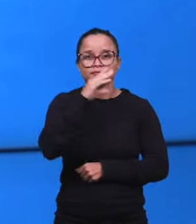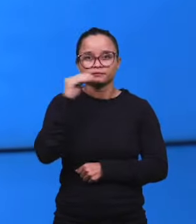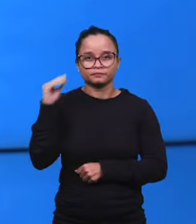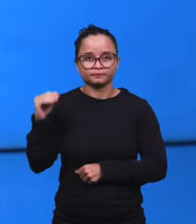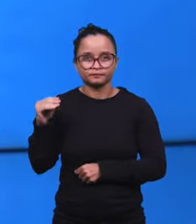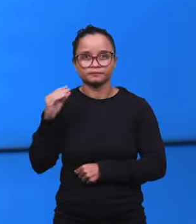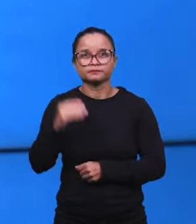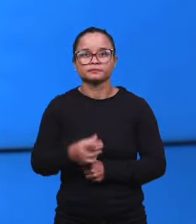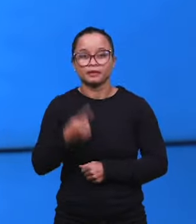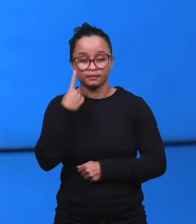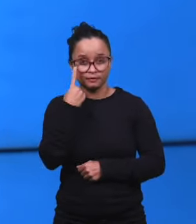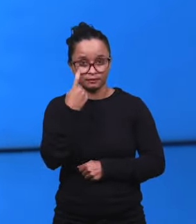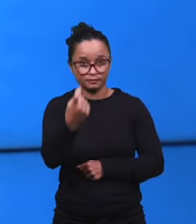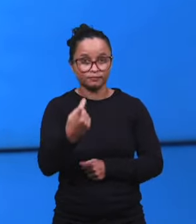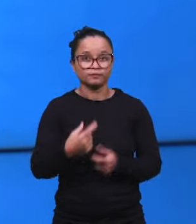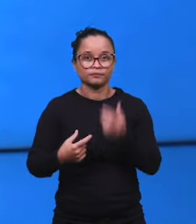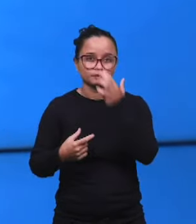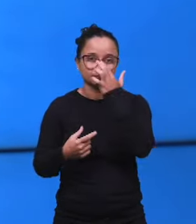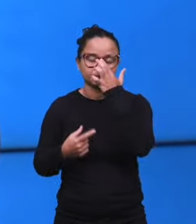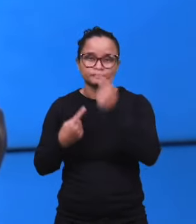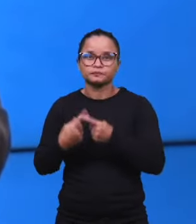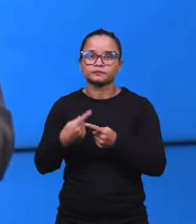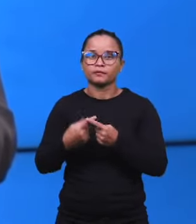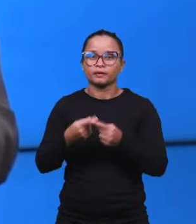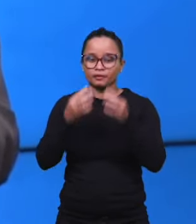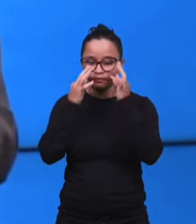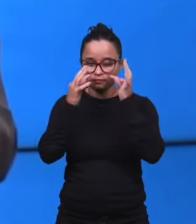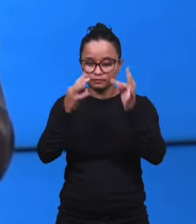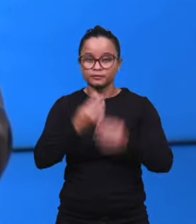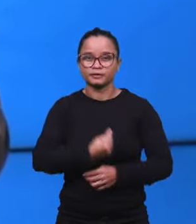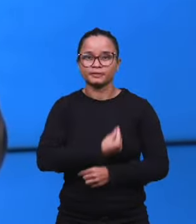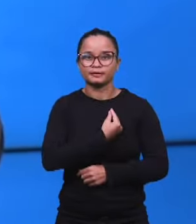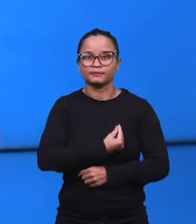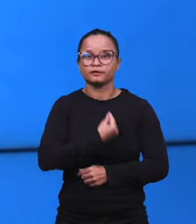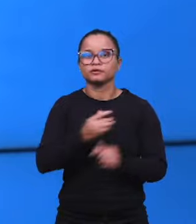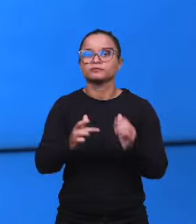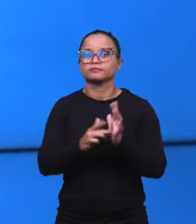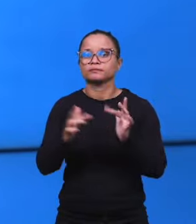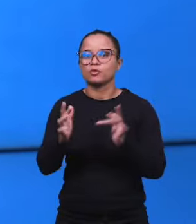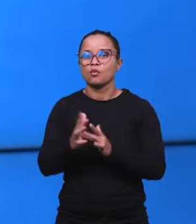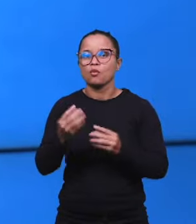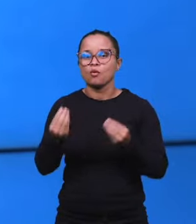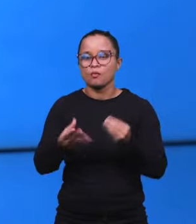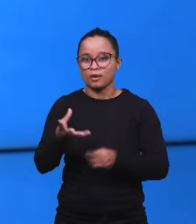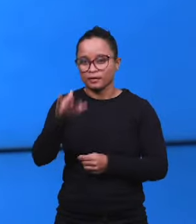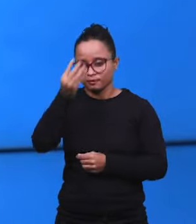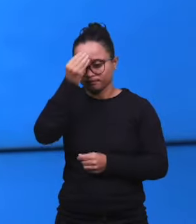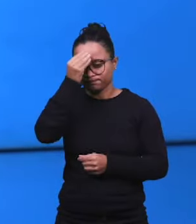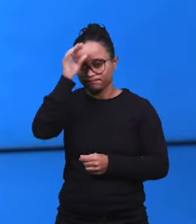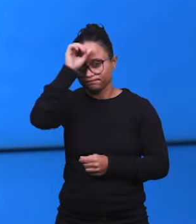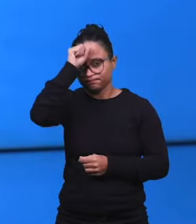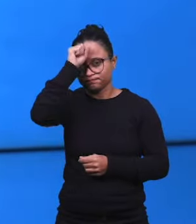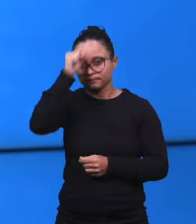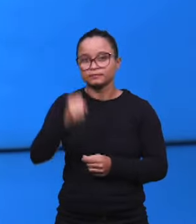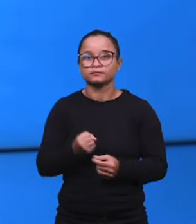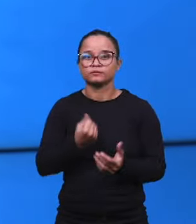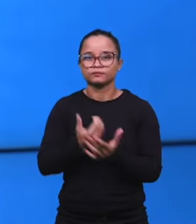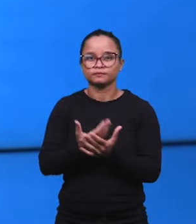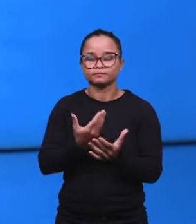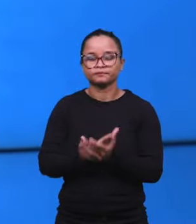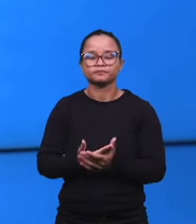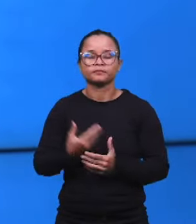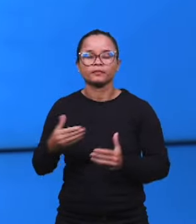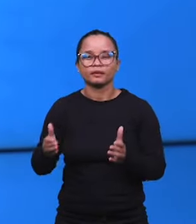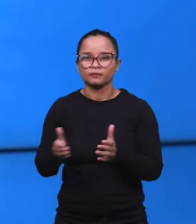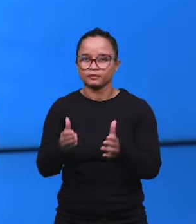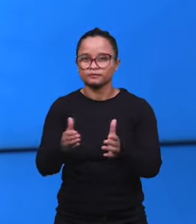intermediários e adolescentes. Interessante ela testemunhando ali de Jesus e vendo como ela assimilou o estudo e veio pelas